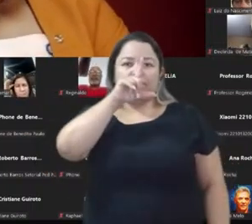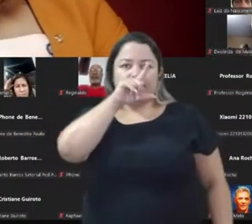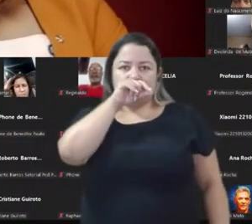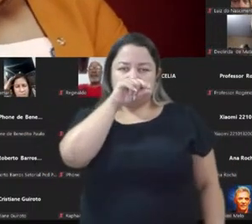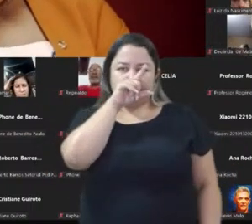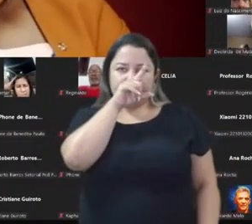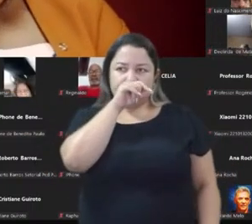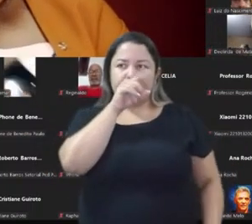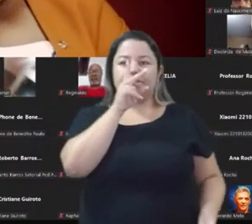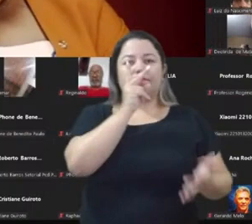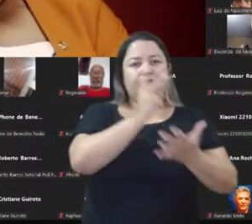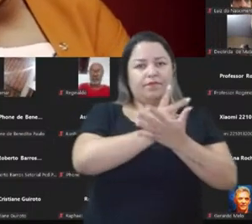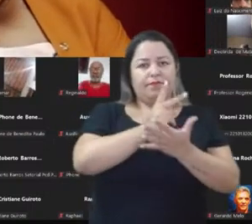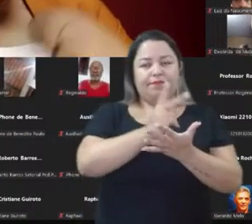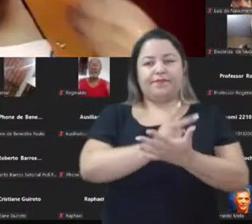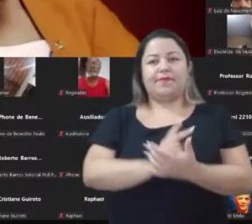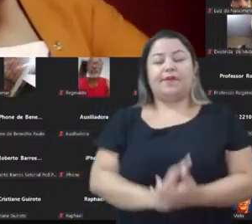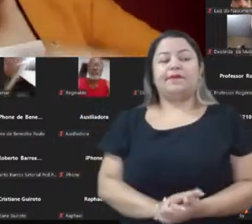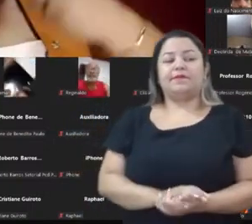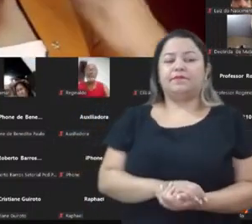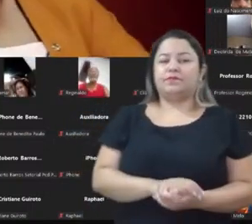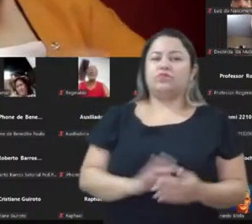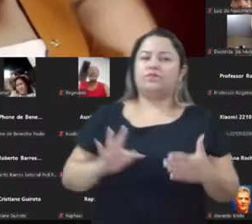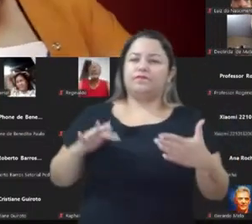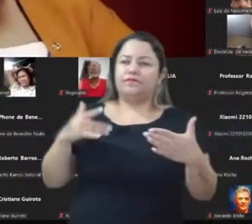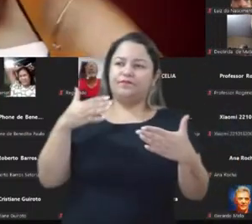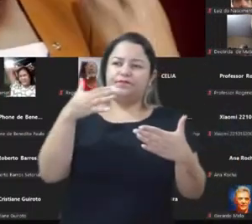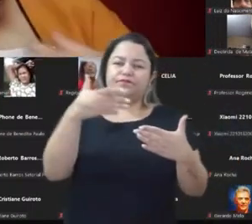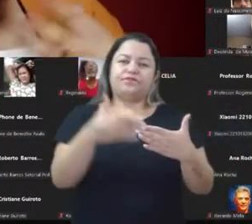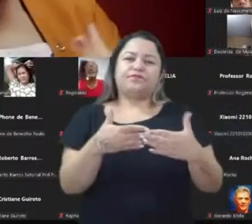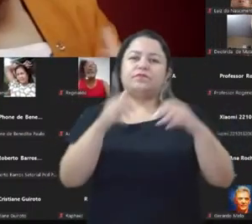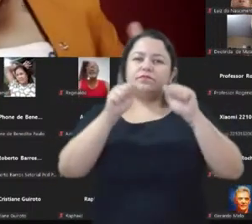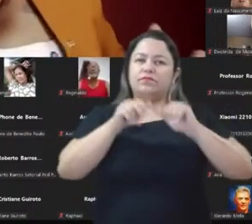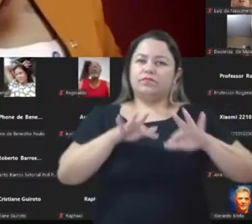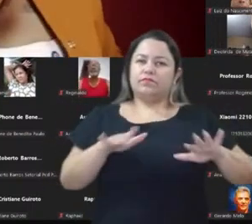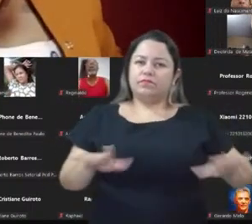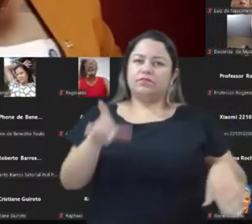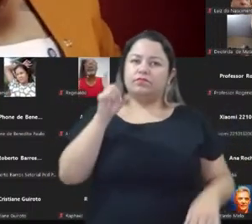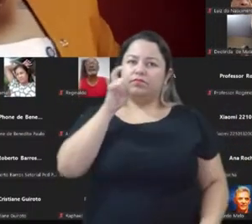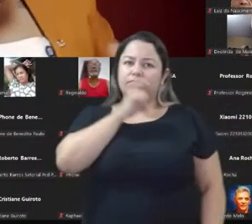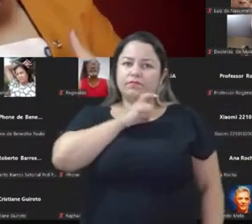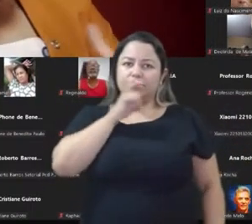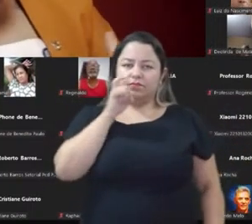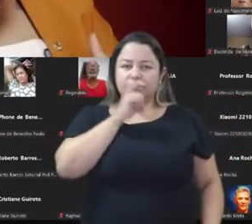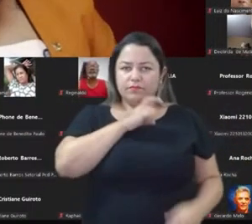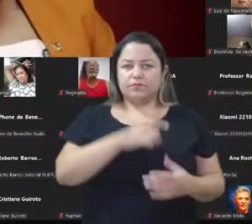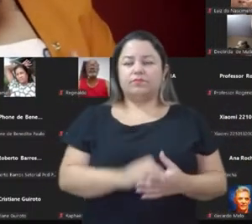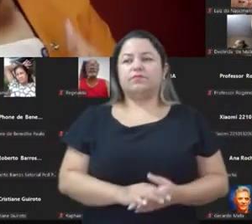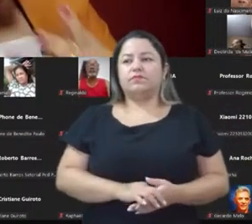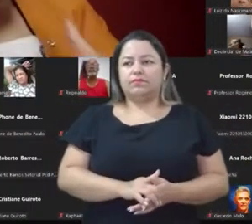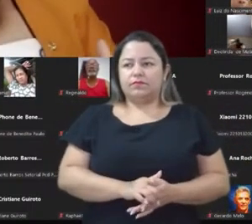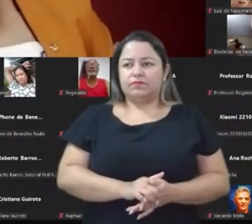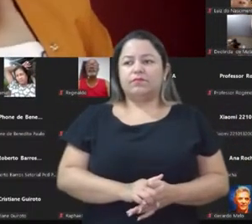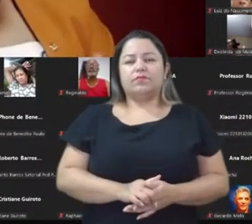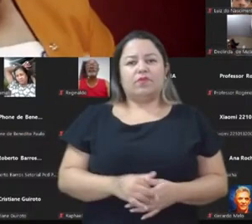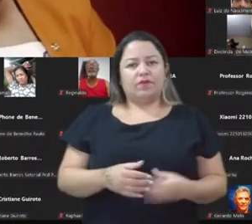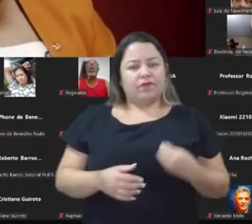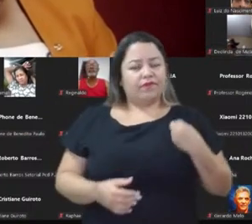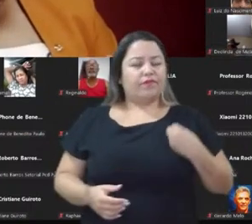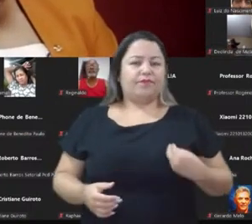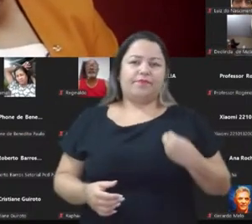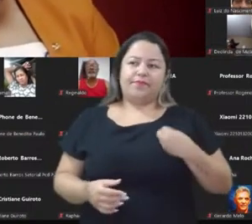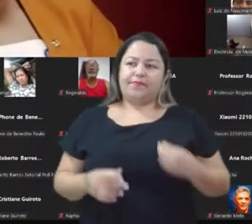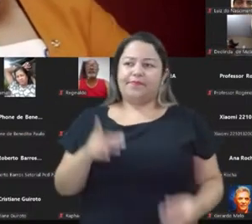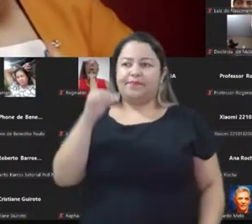Da mesma forma, o alcance e a disseminação das fake news. Eu convivi com isso também diariamente